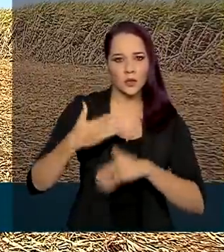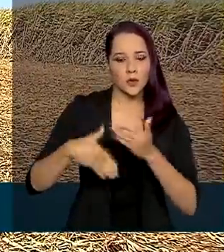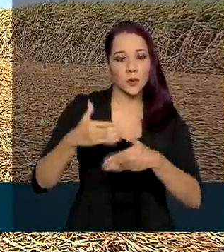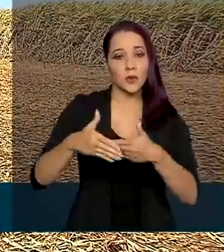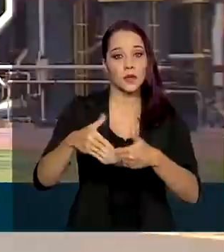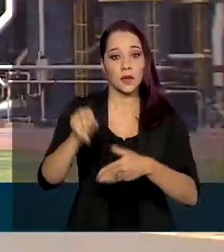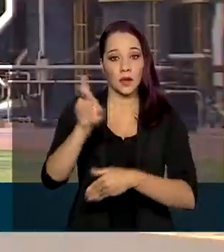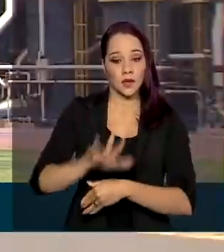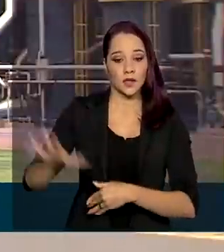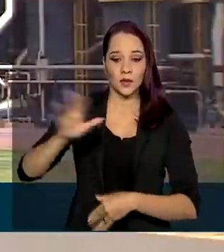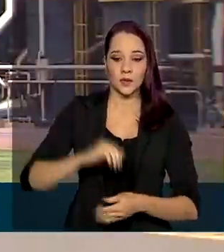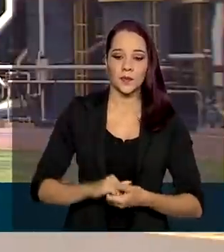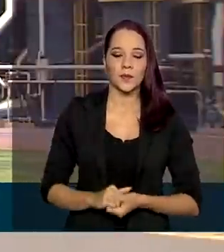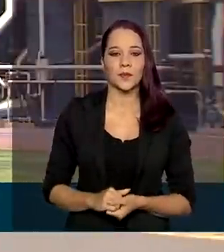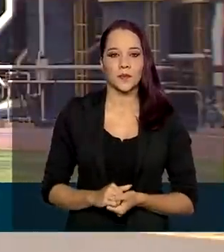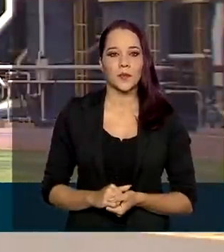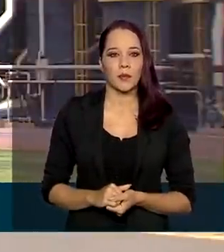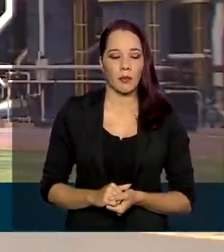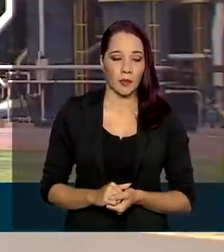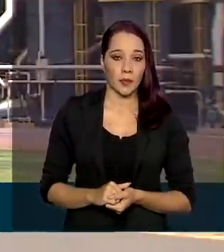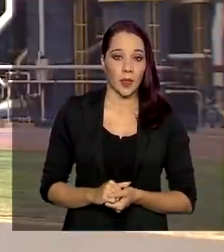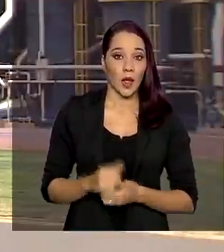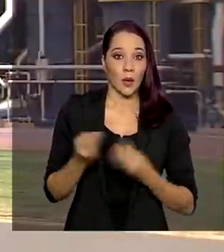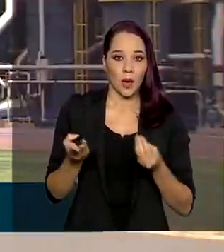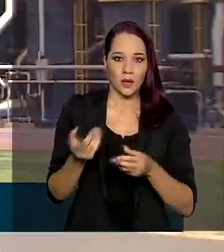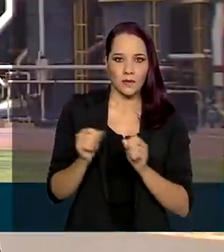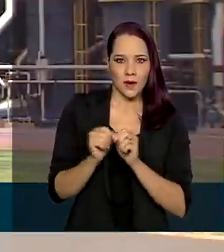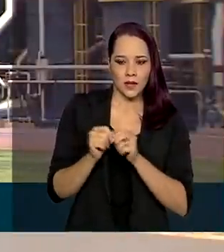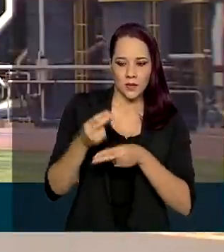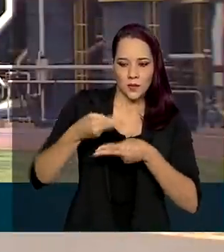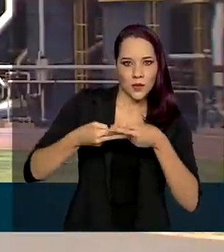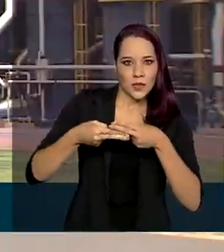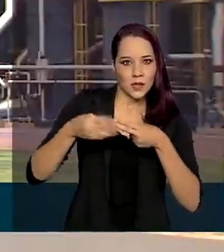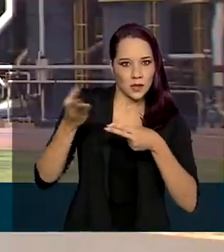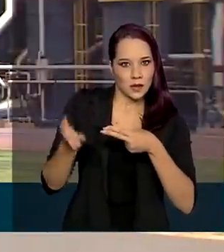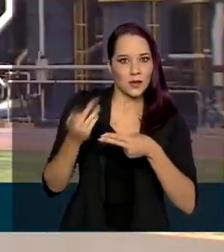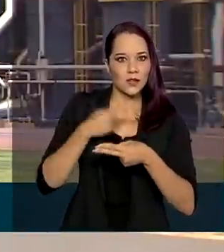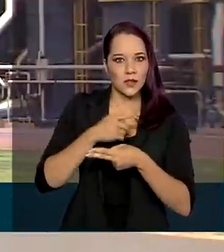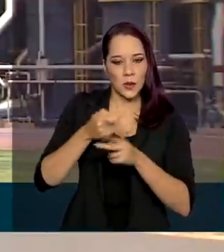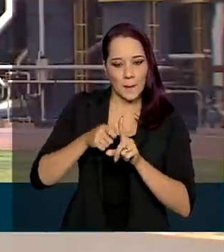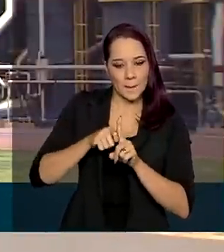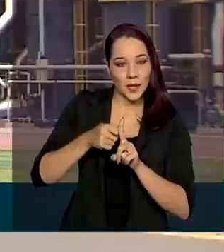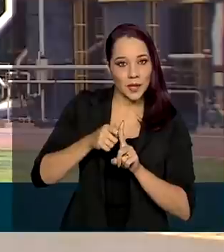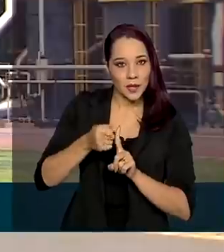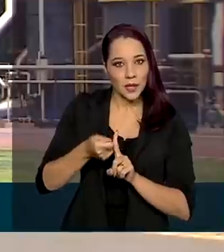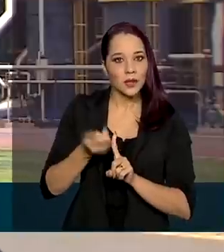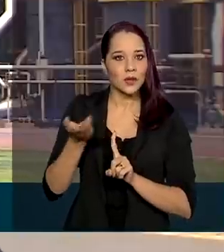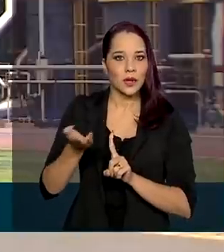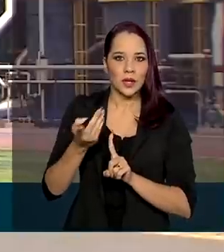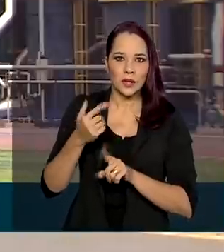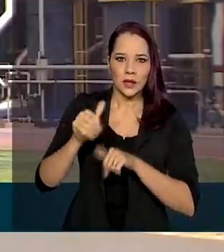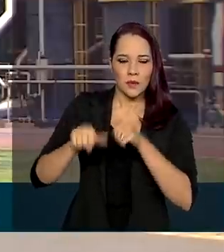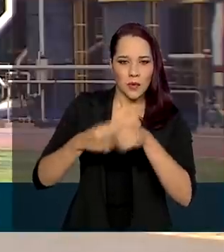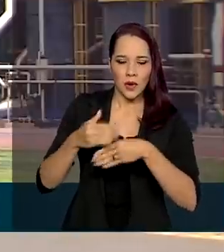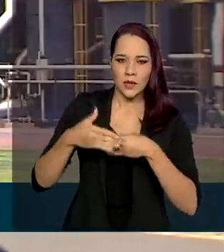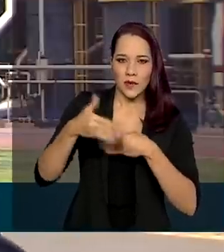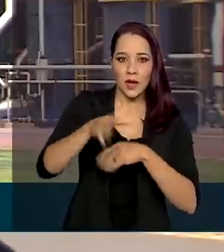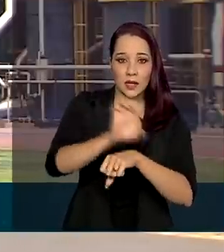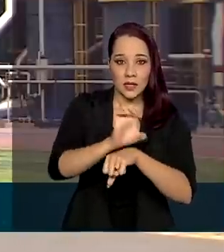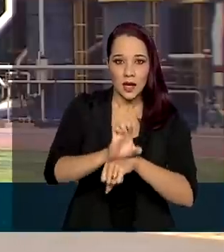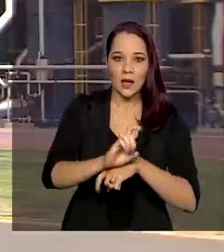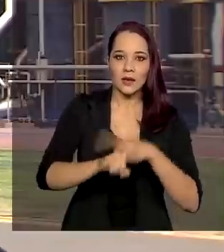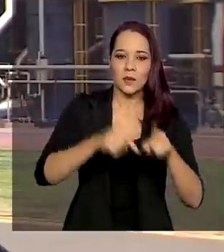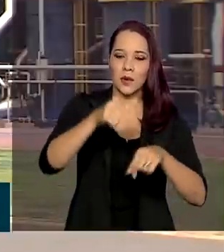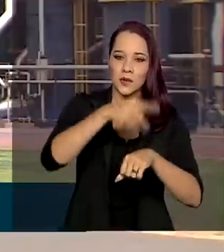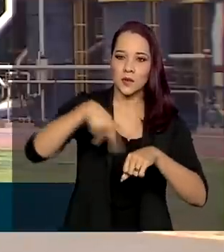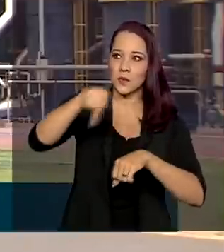da região. O impacto, quando se instala uma usina de etanol de milho, ele acontece no município, depois se estende ao estado, depois se